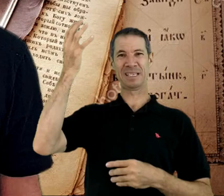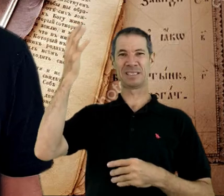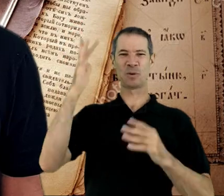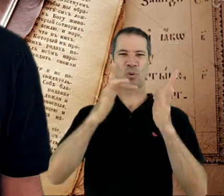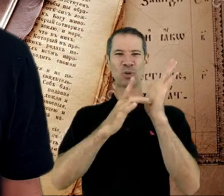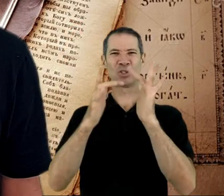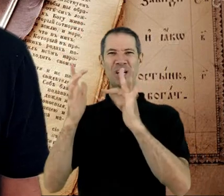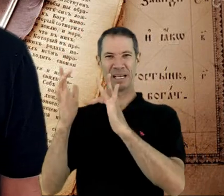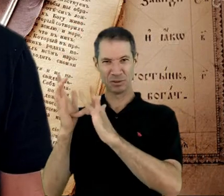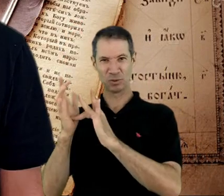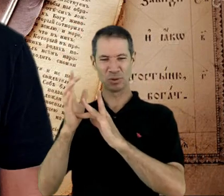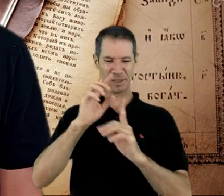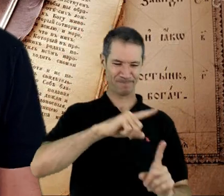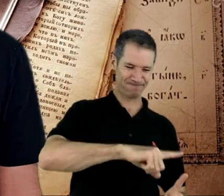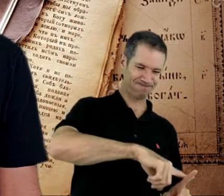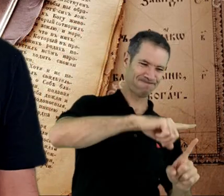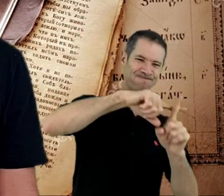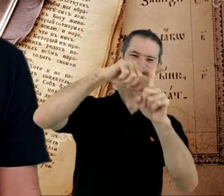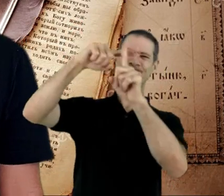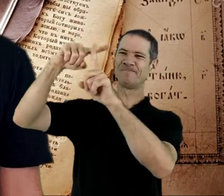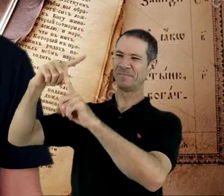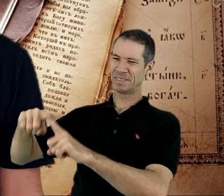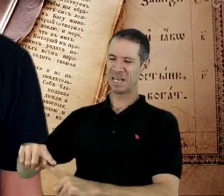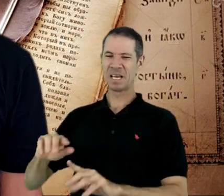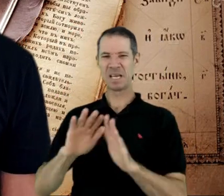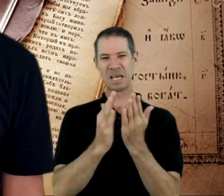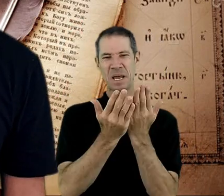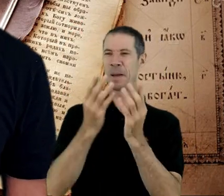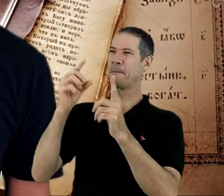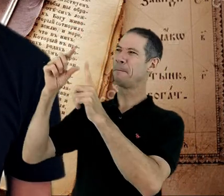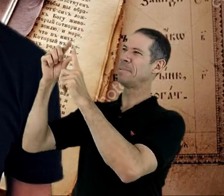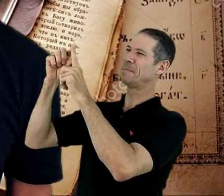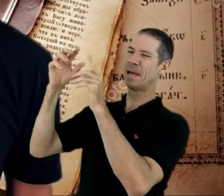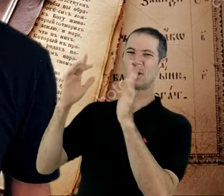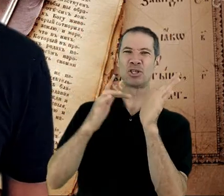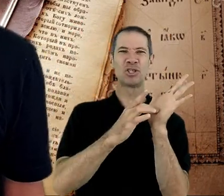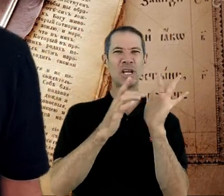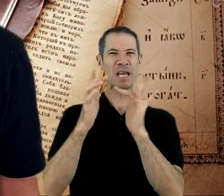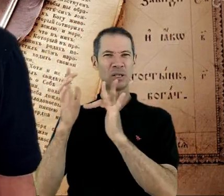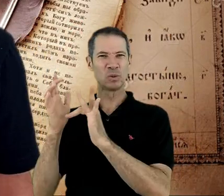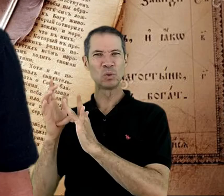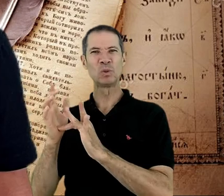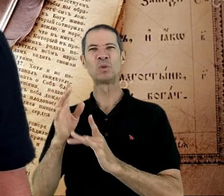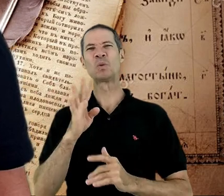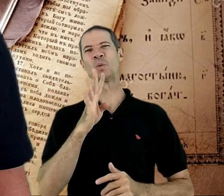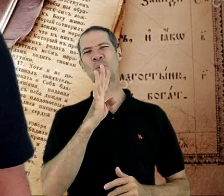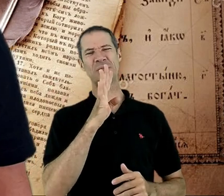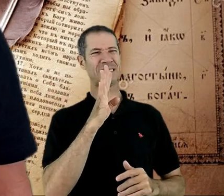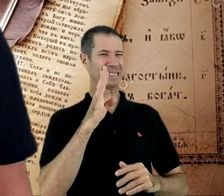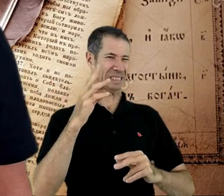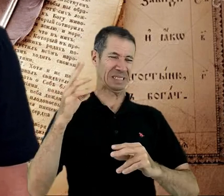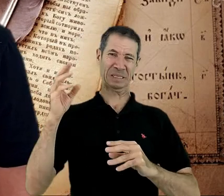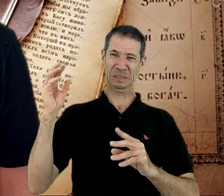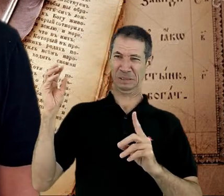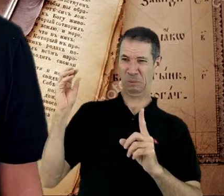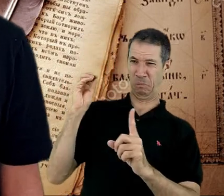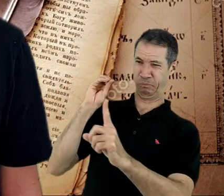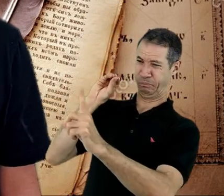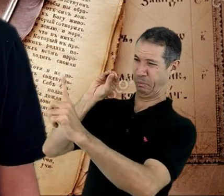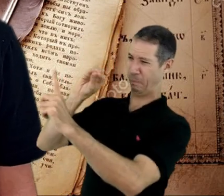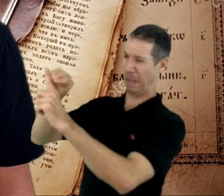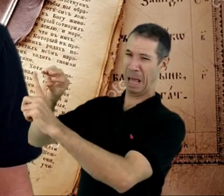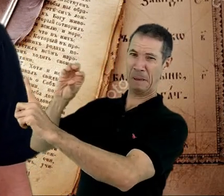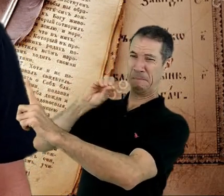na luz do Calvário. A Bíblia diz que Jesus levou sobre si todo o nosso pecado. Então,